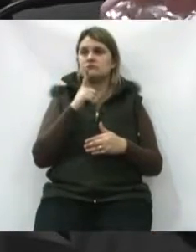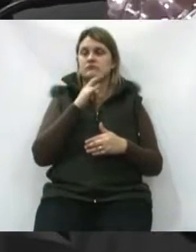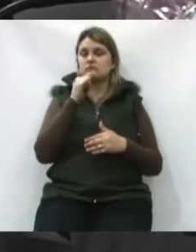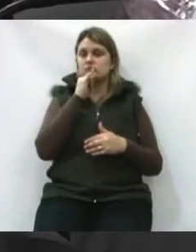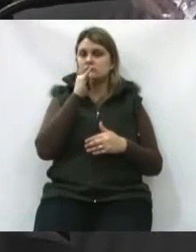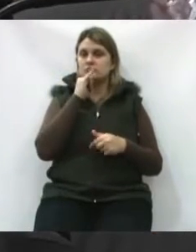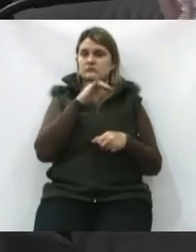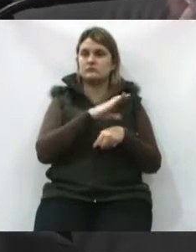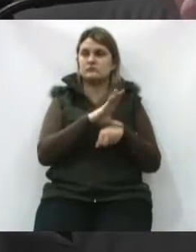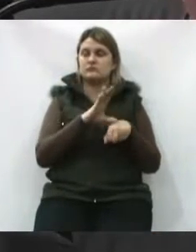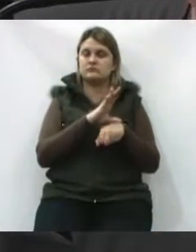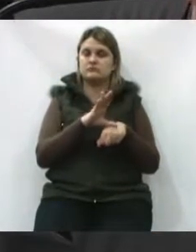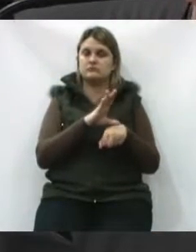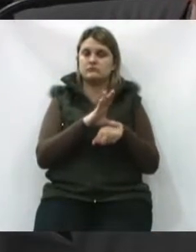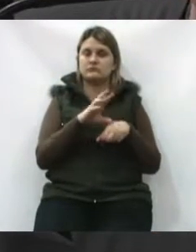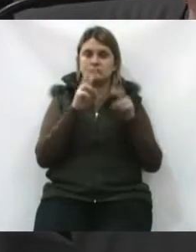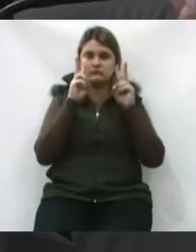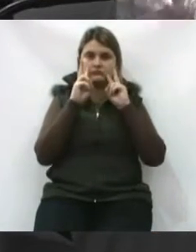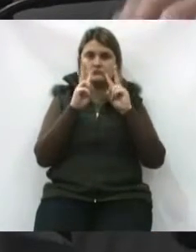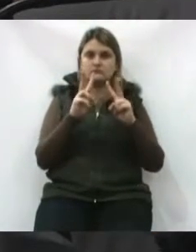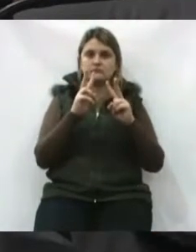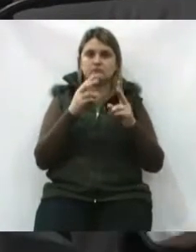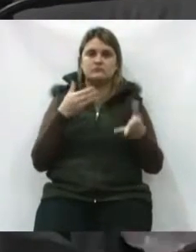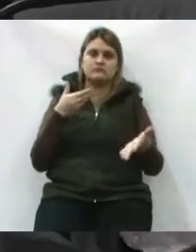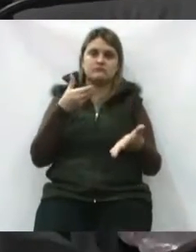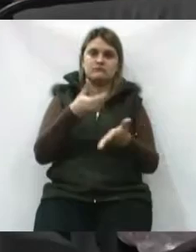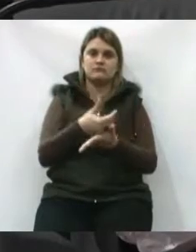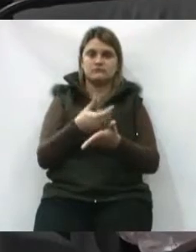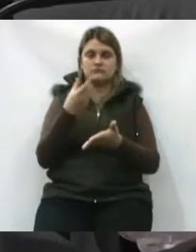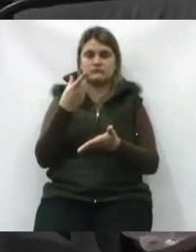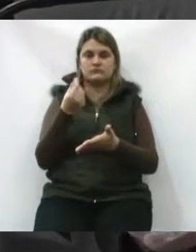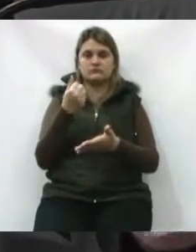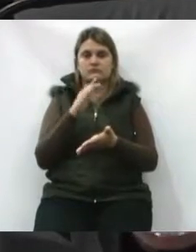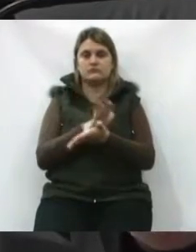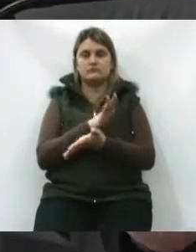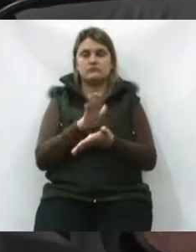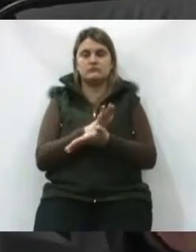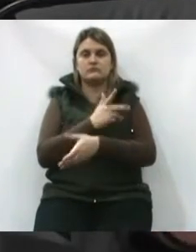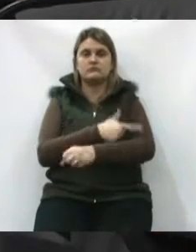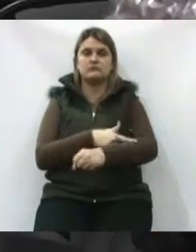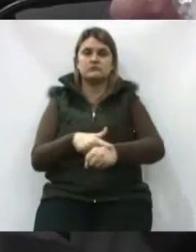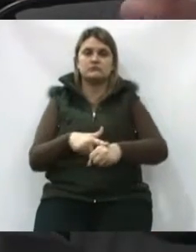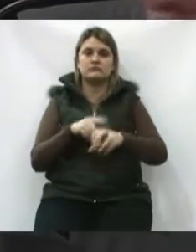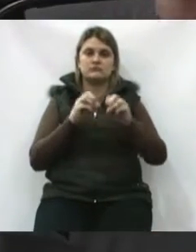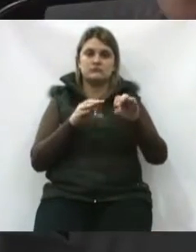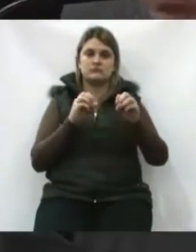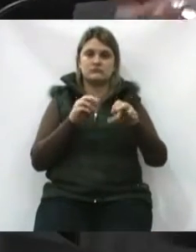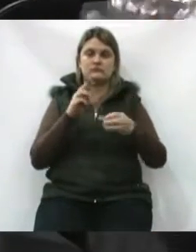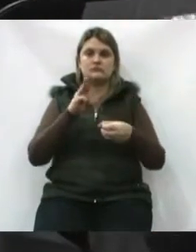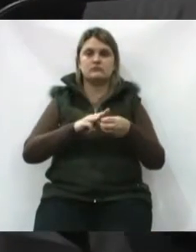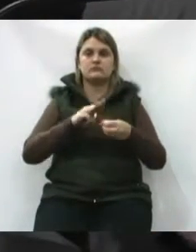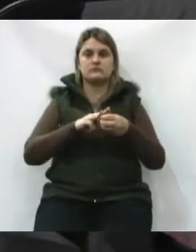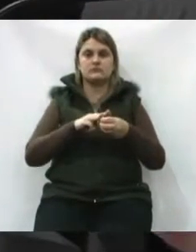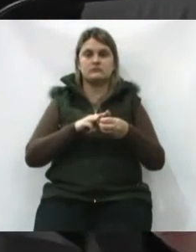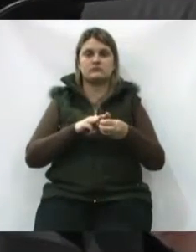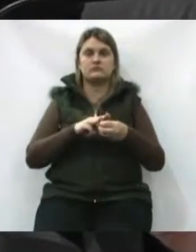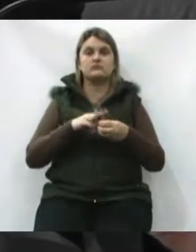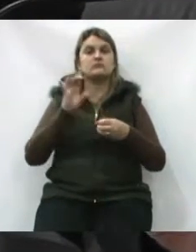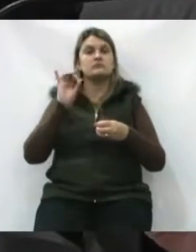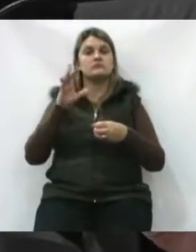Constituição que prevê a verba com gasto de educação dos municípios.